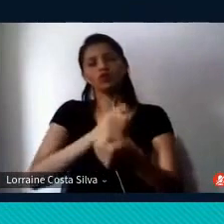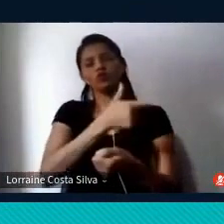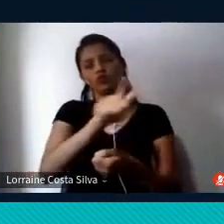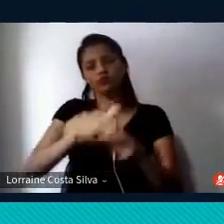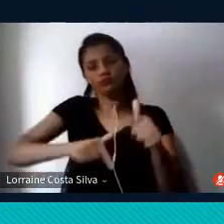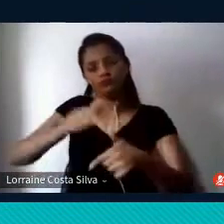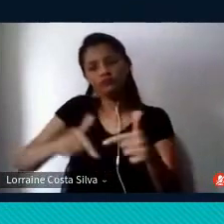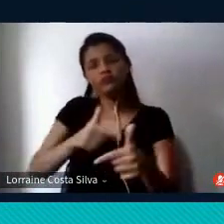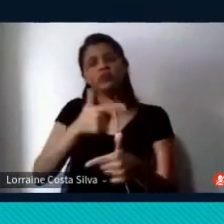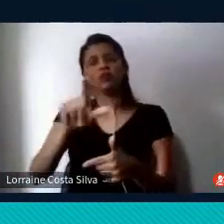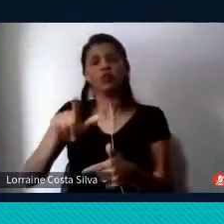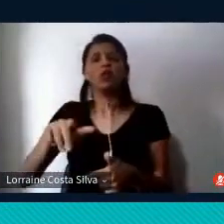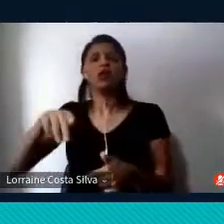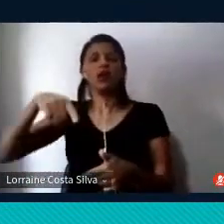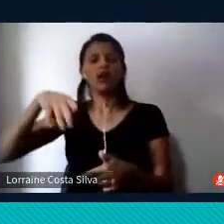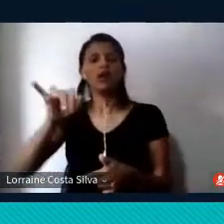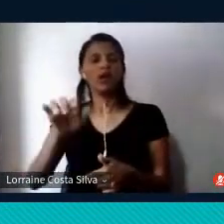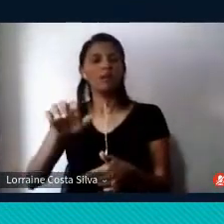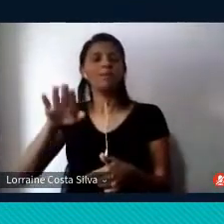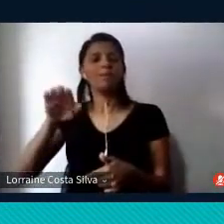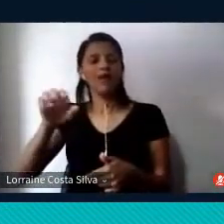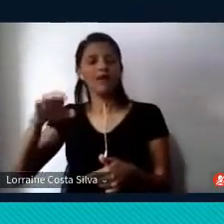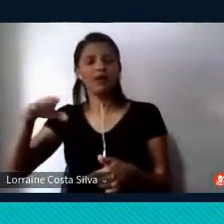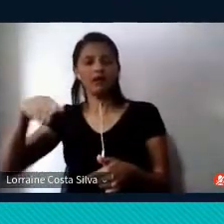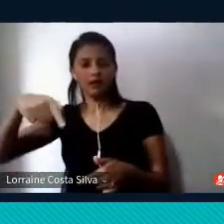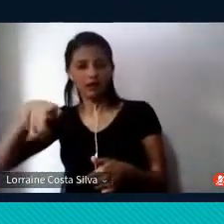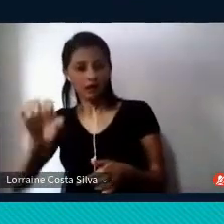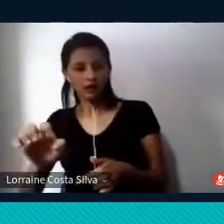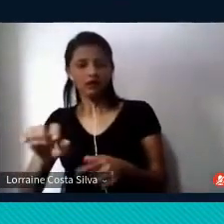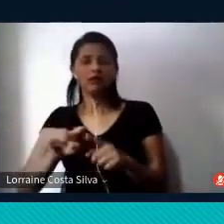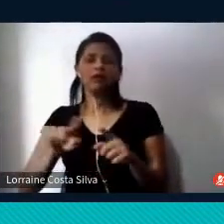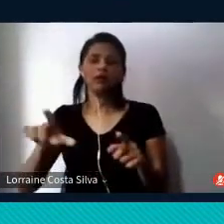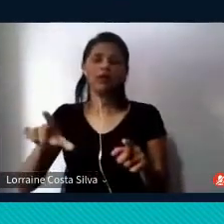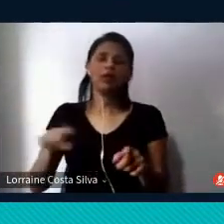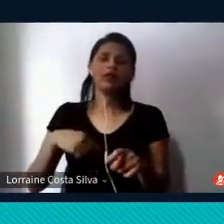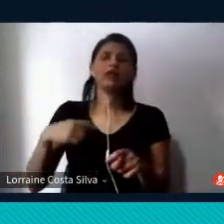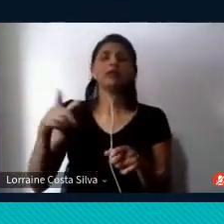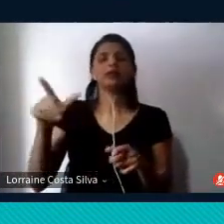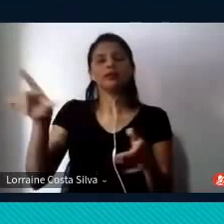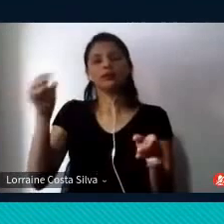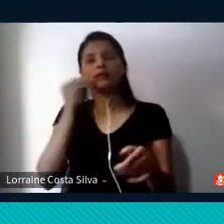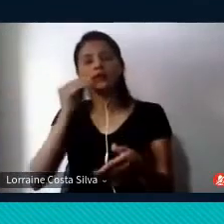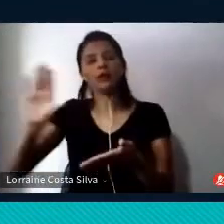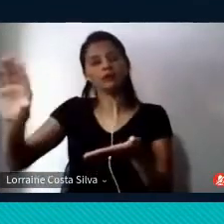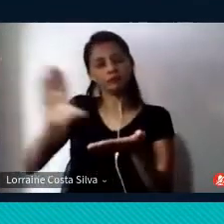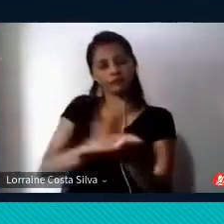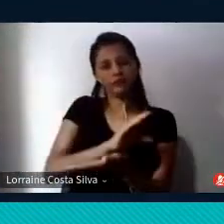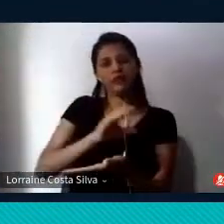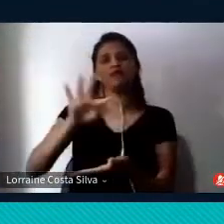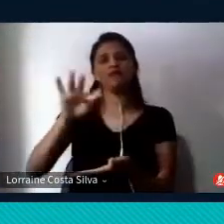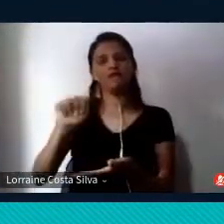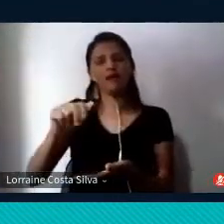Torre Vier, e aí a gente está tentando financiamento da FAP via extensão, porque a ideia é